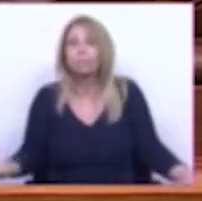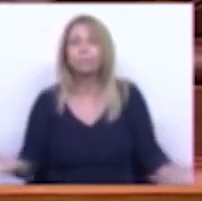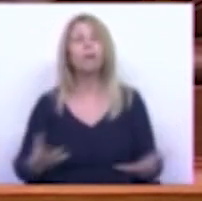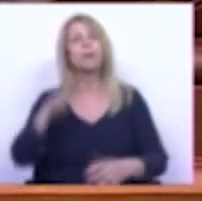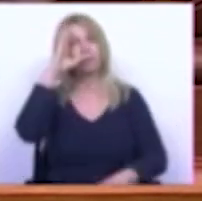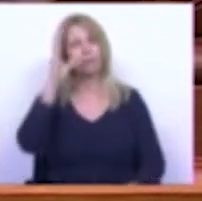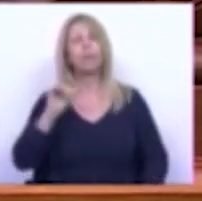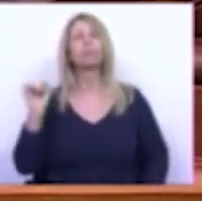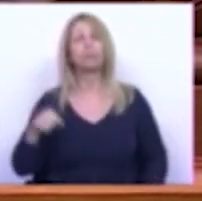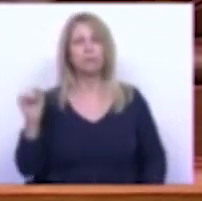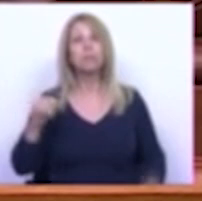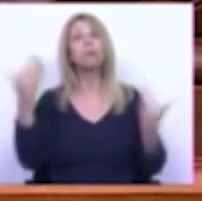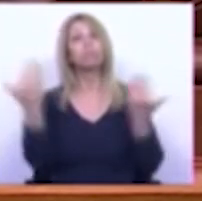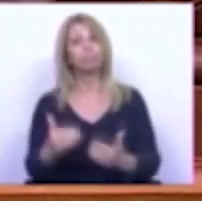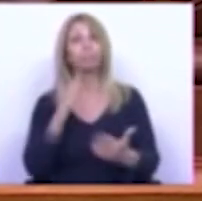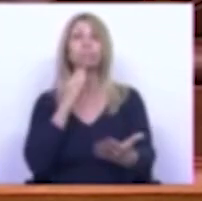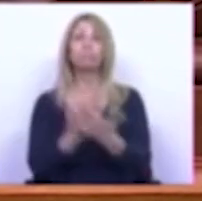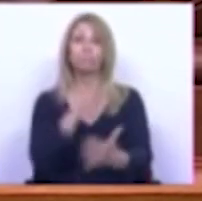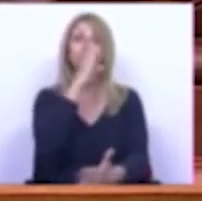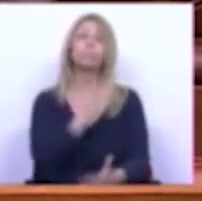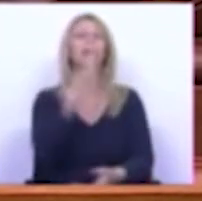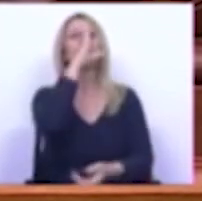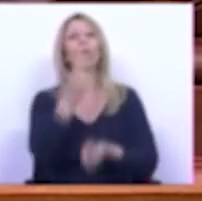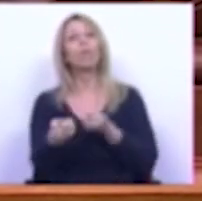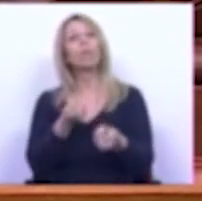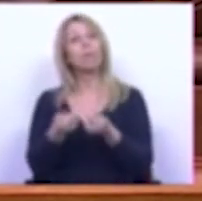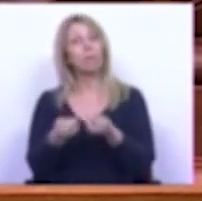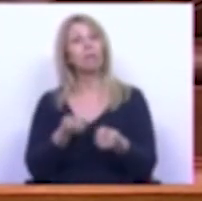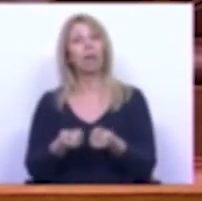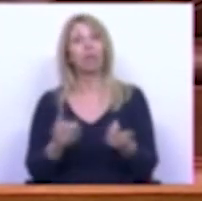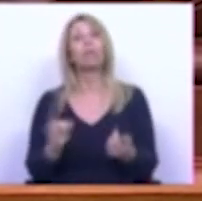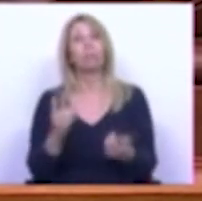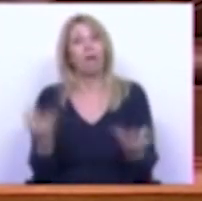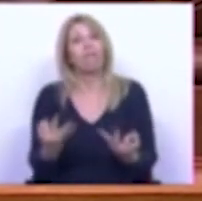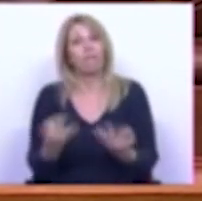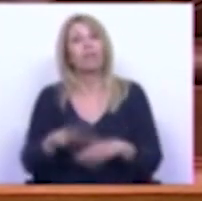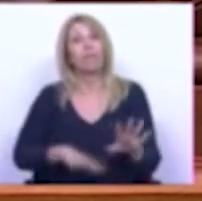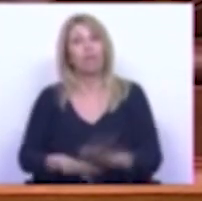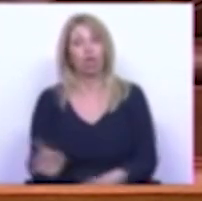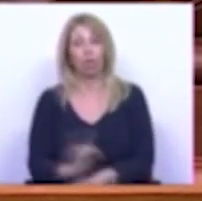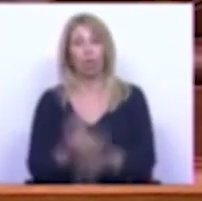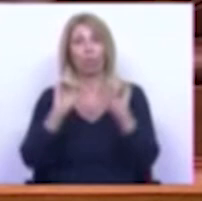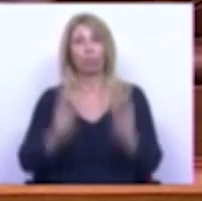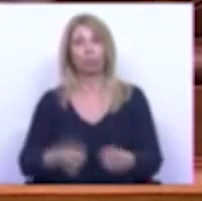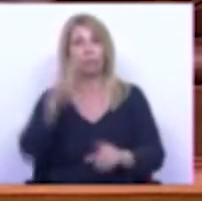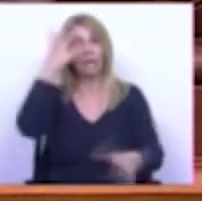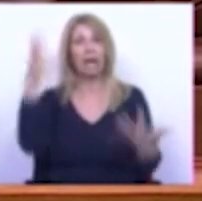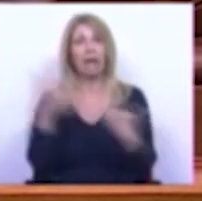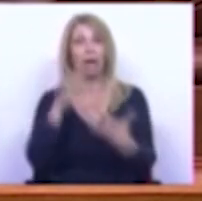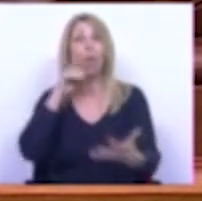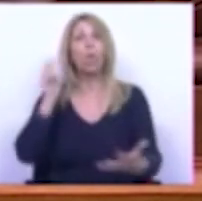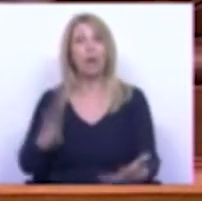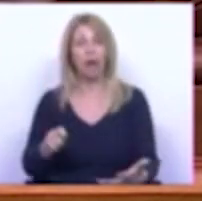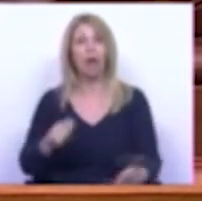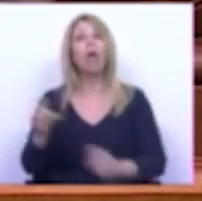condicionará a atuação governamental aliás já o fez e desde que explodiu a guerra na Ucrânia a Europa e